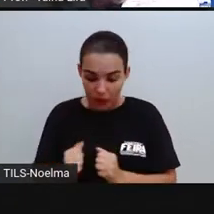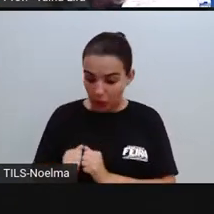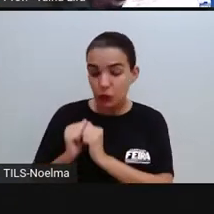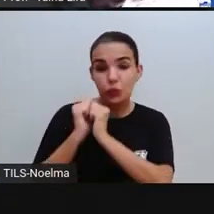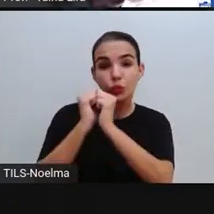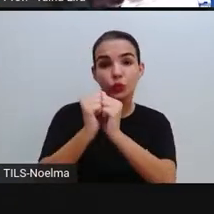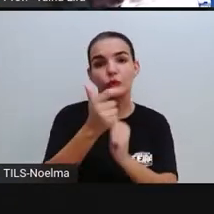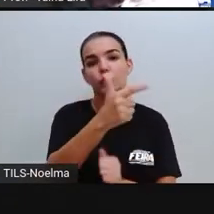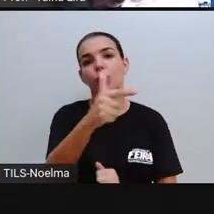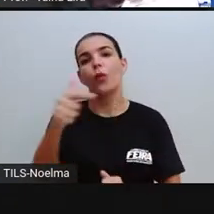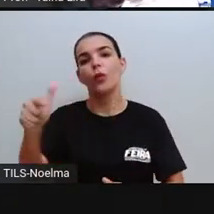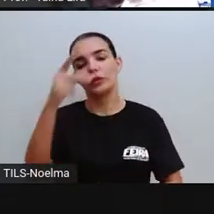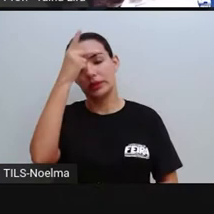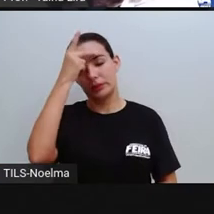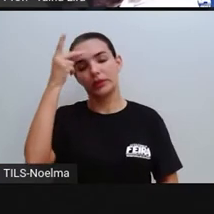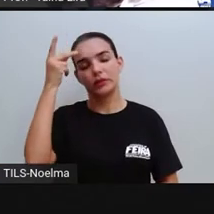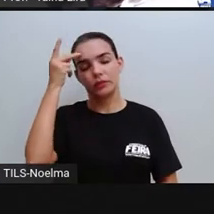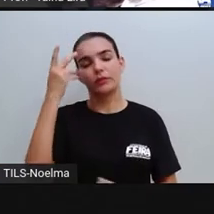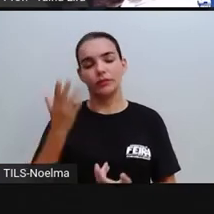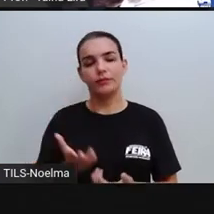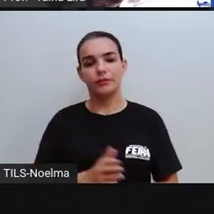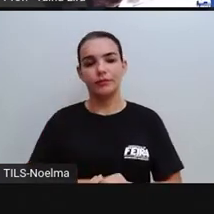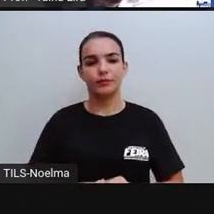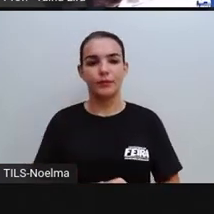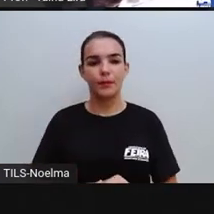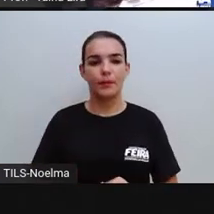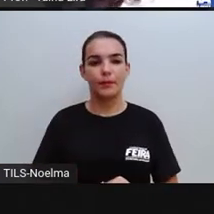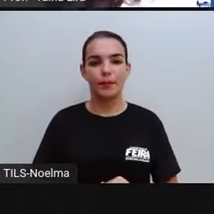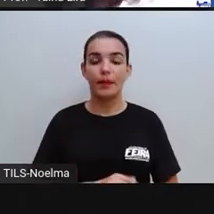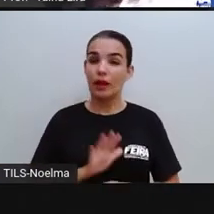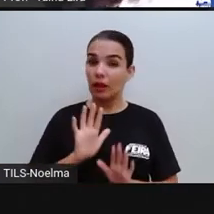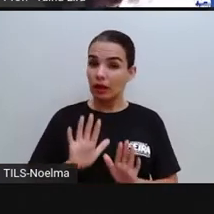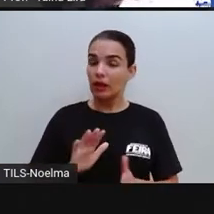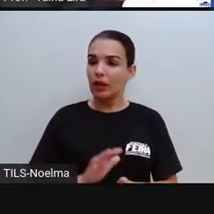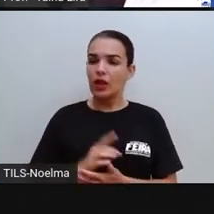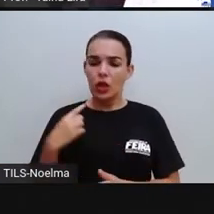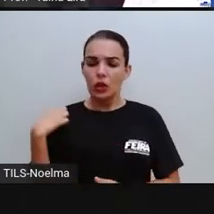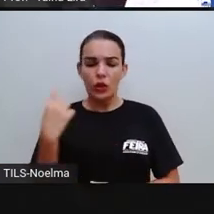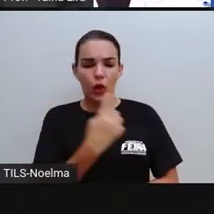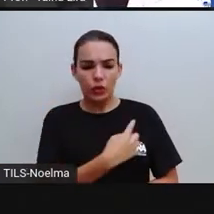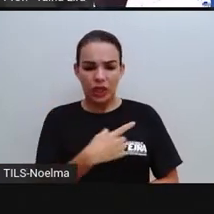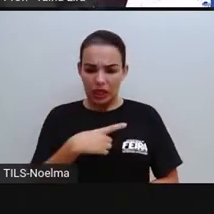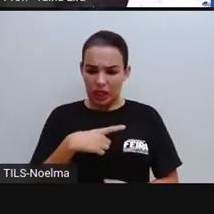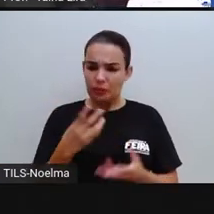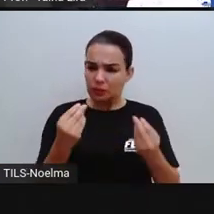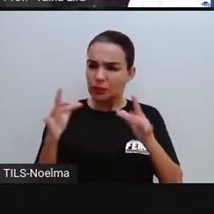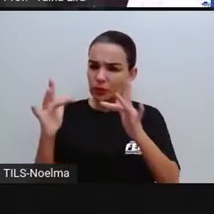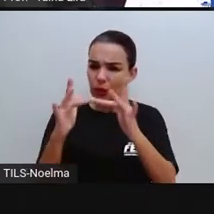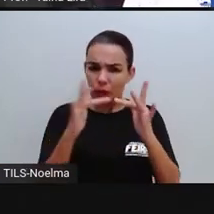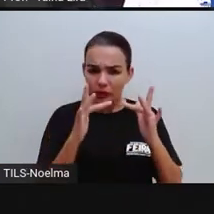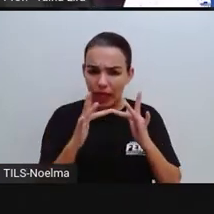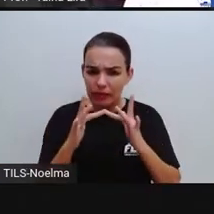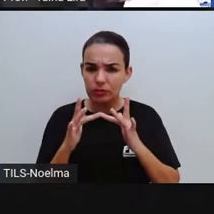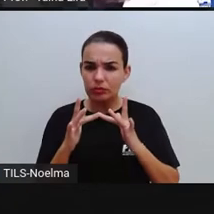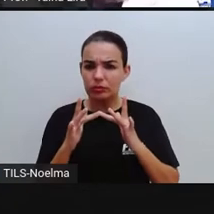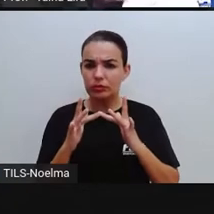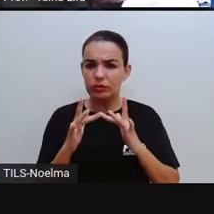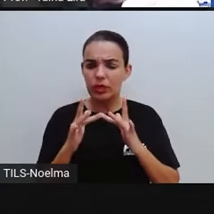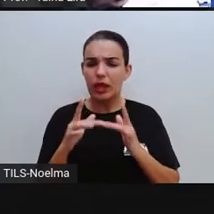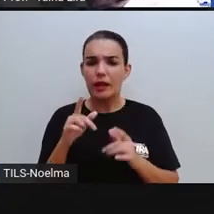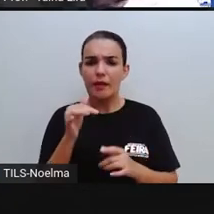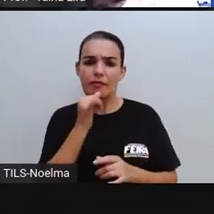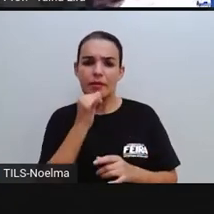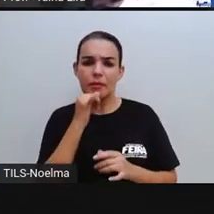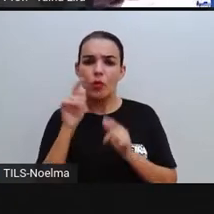nós convivemos aí com outras pessoas em vários grupos sociais que nós fazemos parte, né? A nossa família,